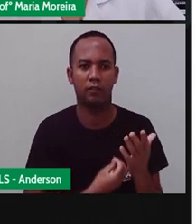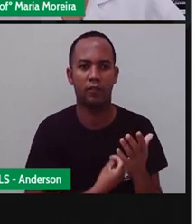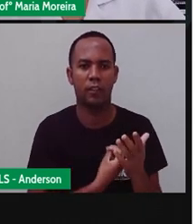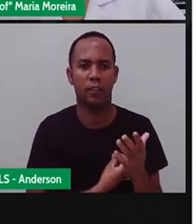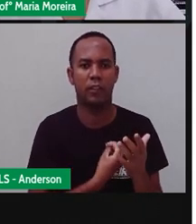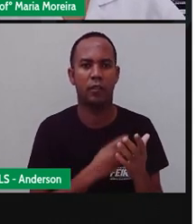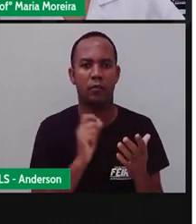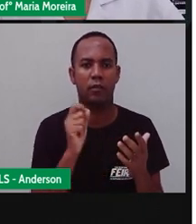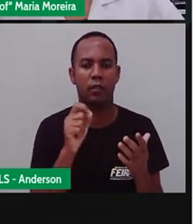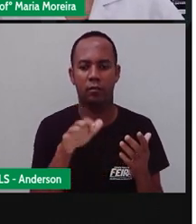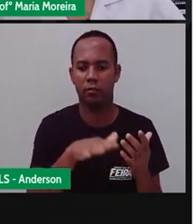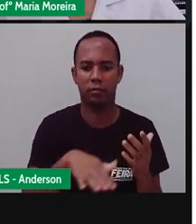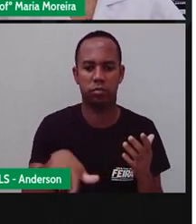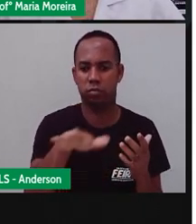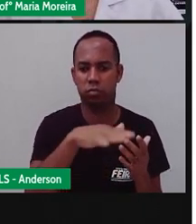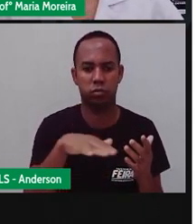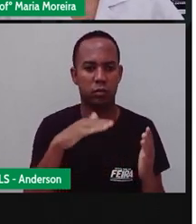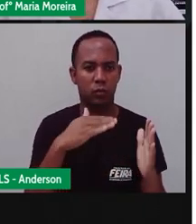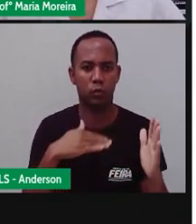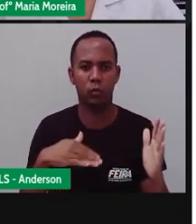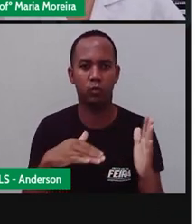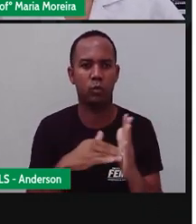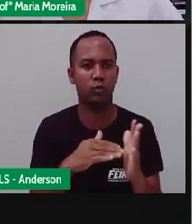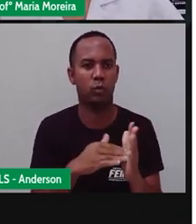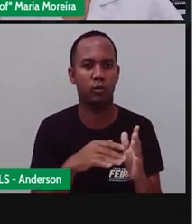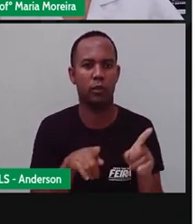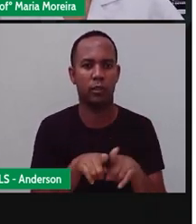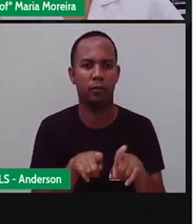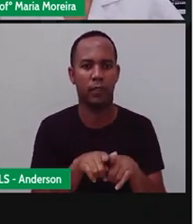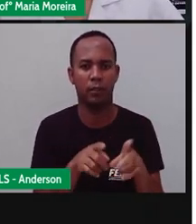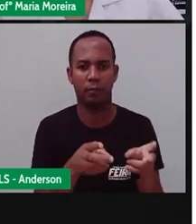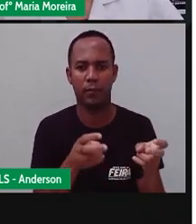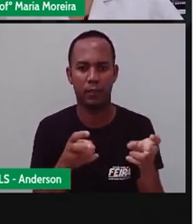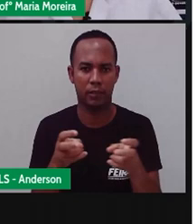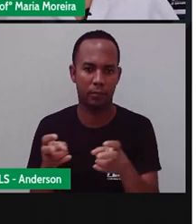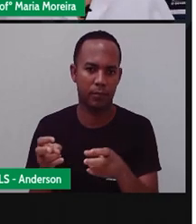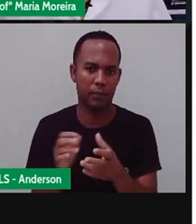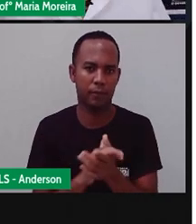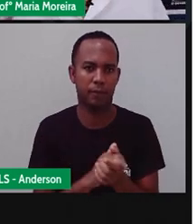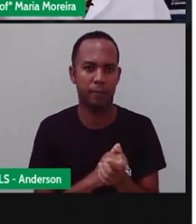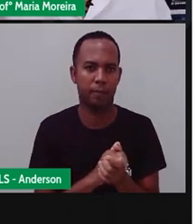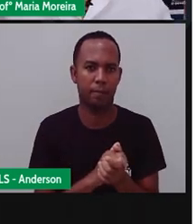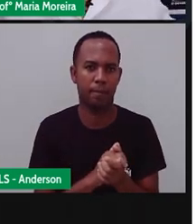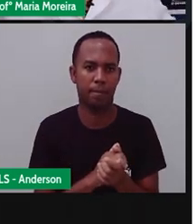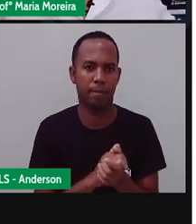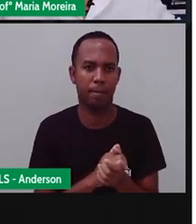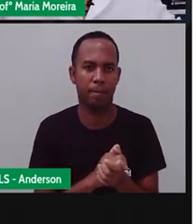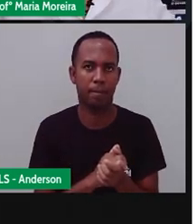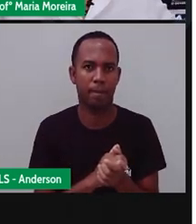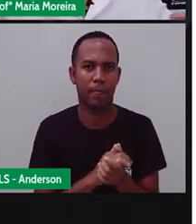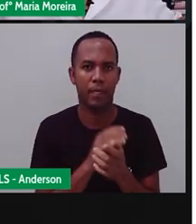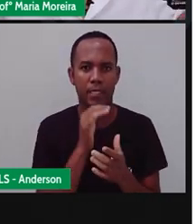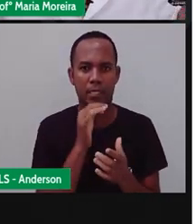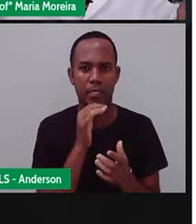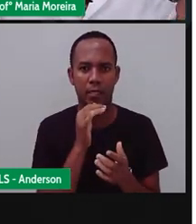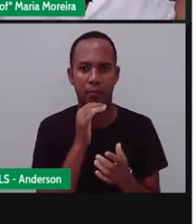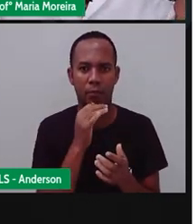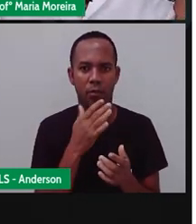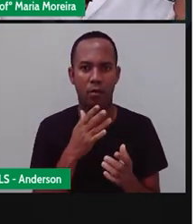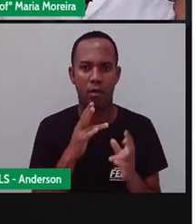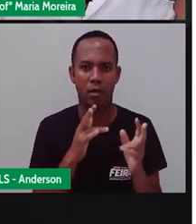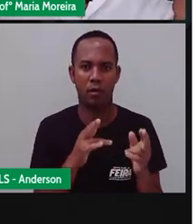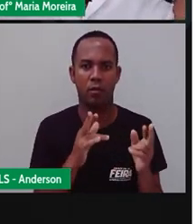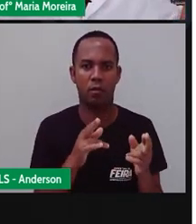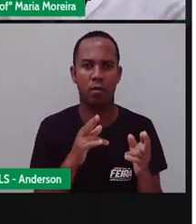Da paisagem, certo? E de tudo que ele pode o quê? Capitar. Então, eu faço o quê? Tipo o Homem-Aranha. Coloco todos os meus